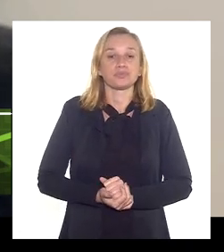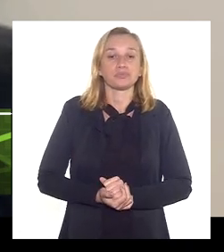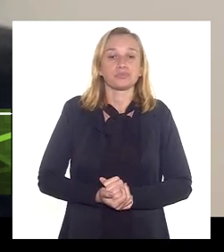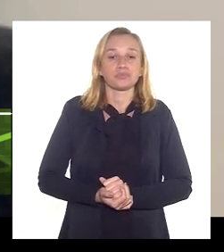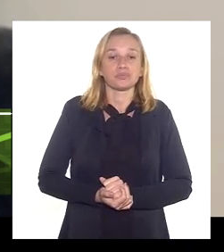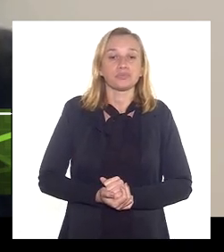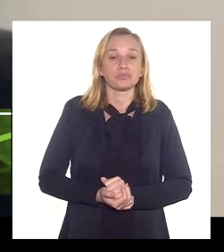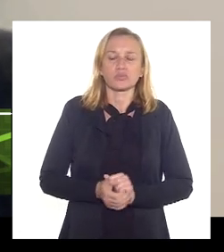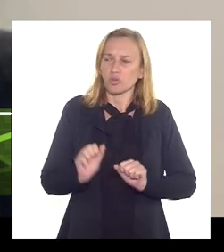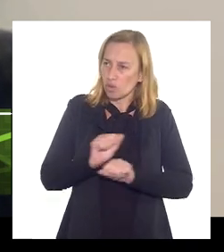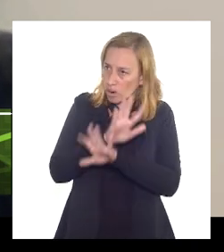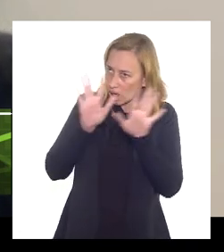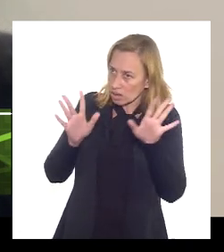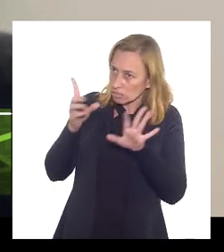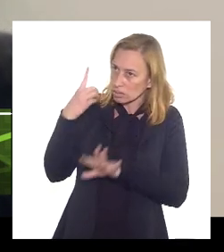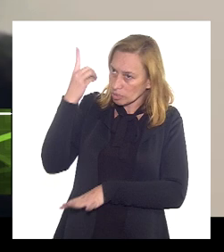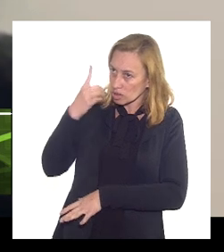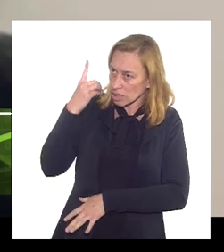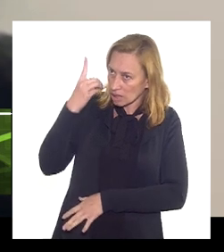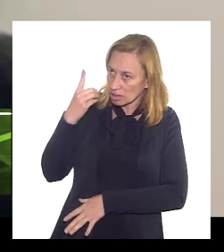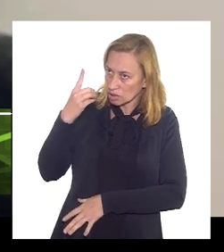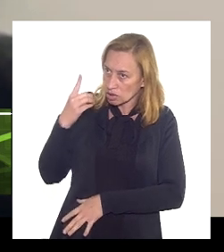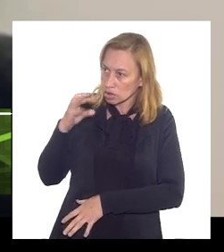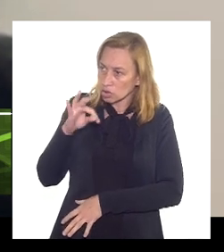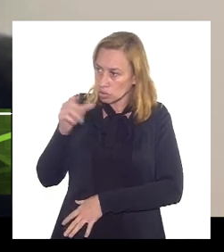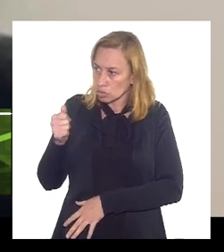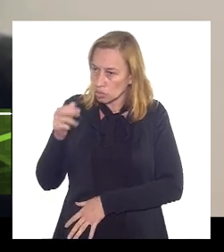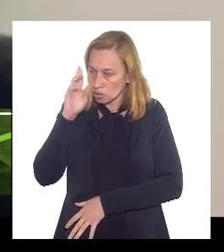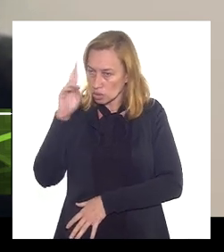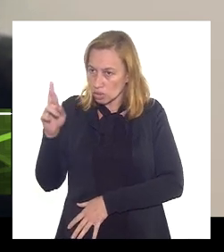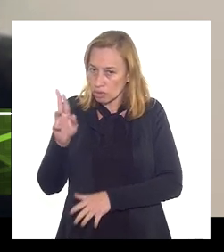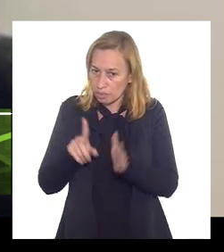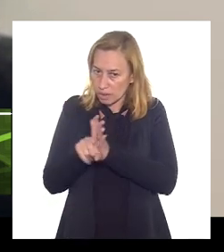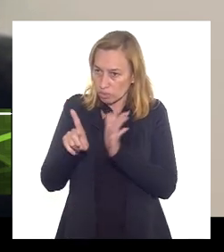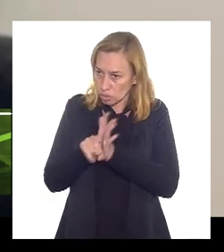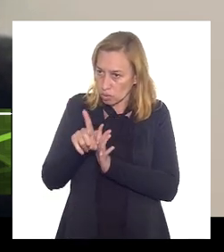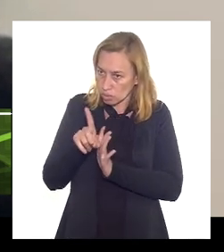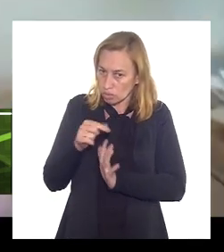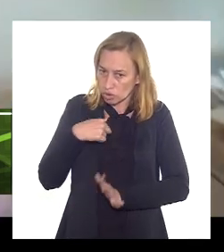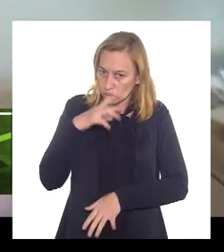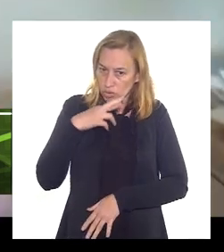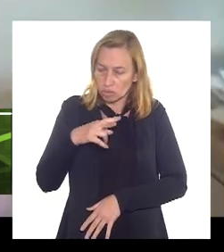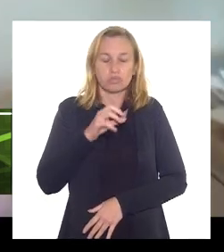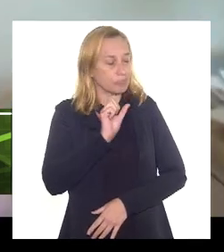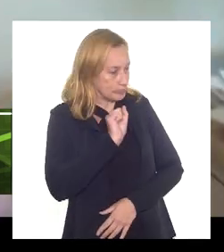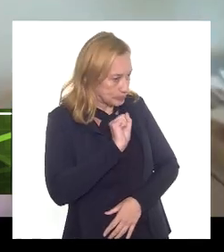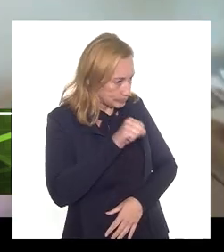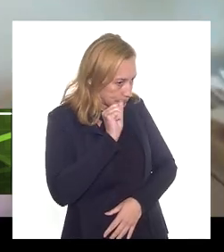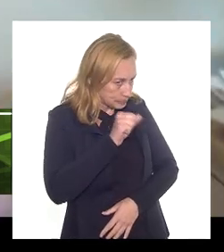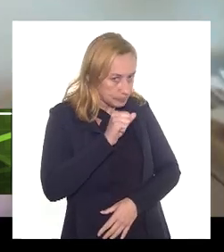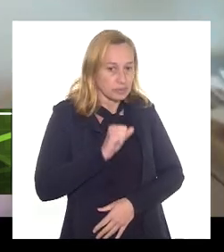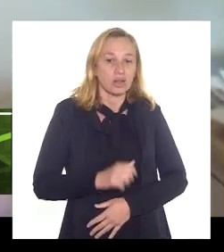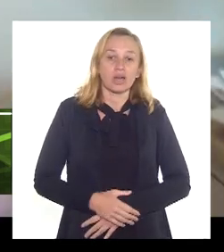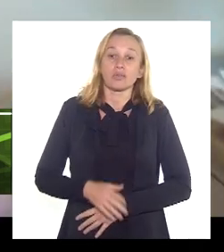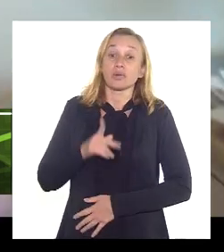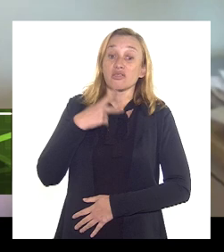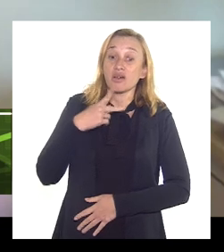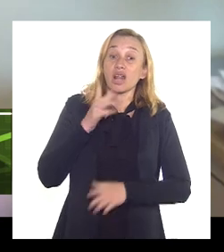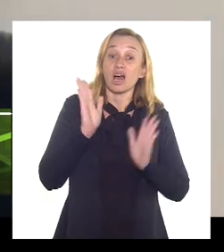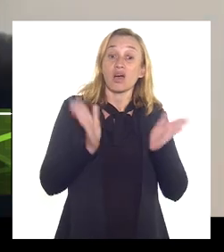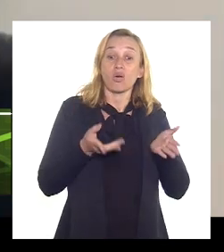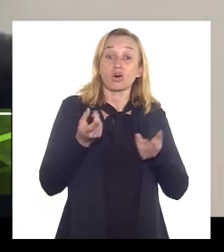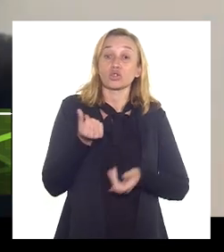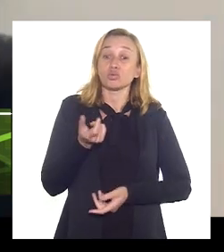Não sei se ficou claro, deputado, sobre esse ponto que o senhor perguntou aí das rotas de 4, 4A. Perfeito. Para falar agora da questão do